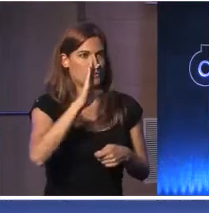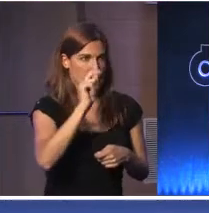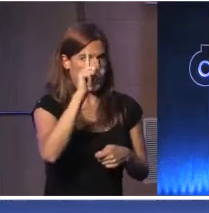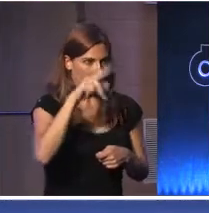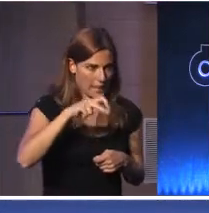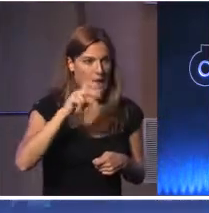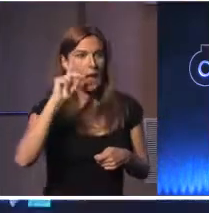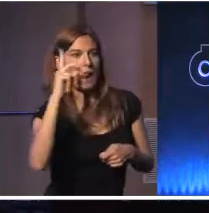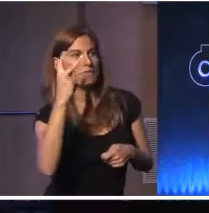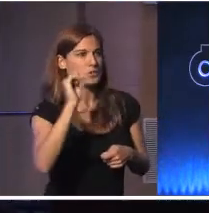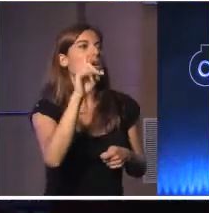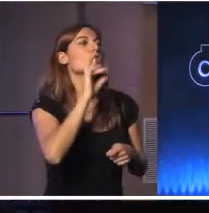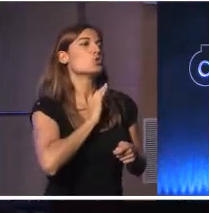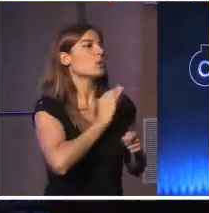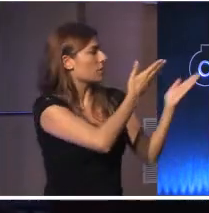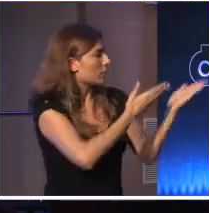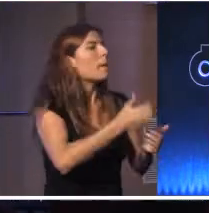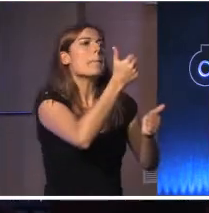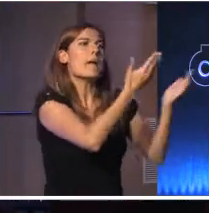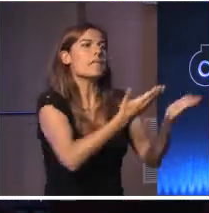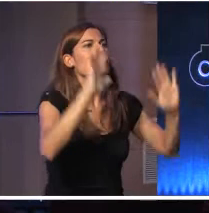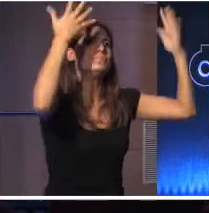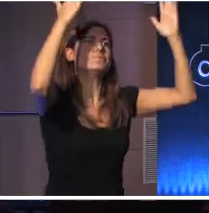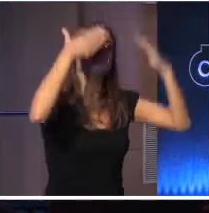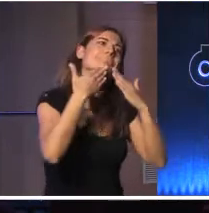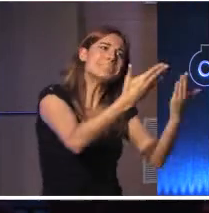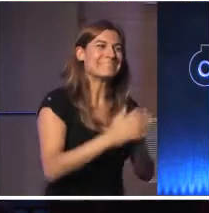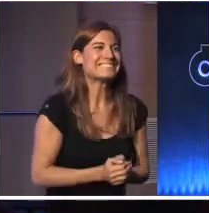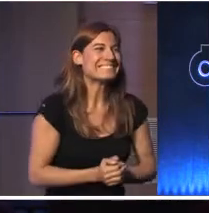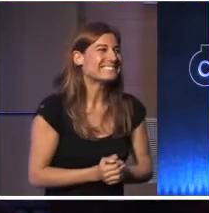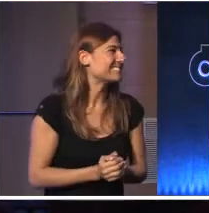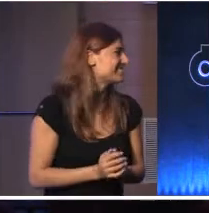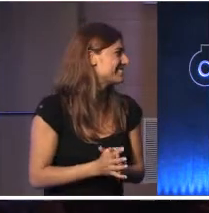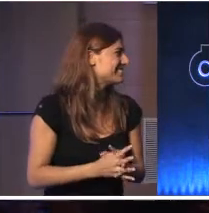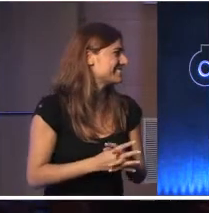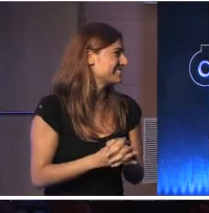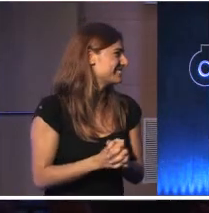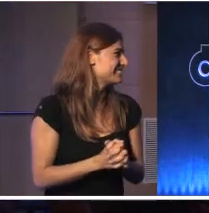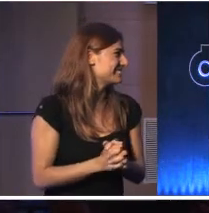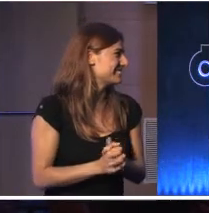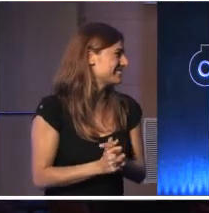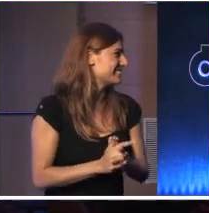Alves. Doutora, seja muito bem-vinda e vamos recebê-la com calor, como deve ser. O dia está bom, está quente.